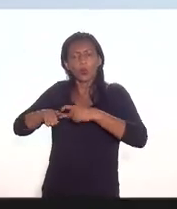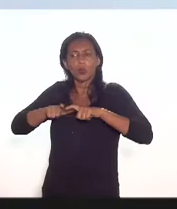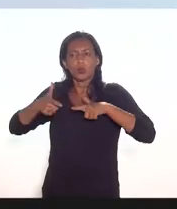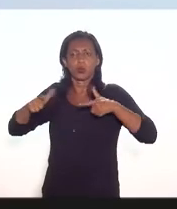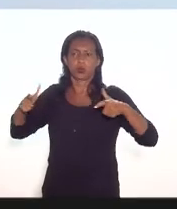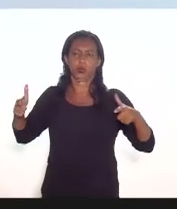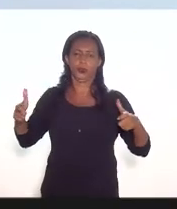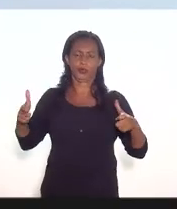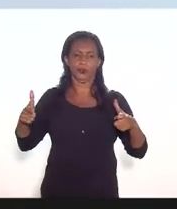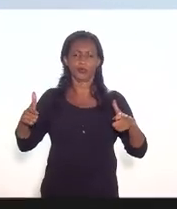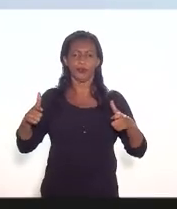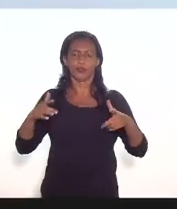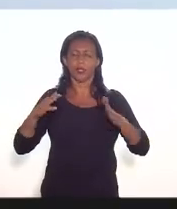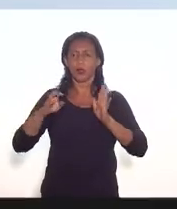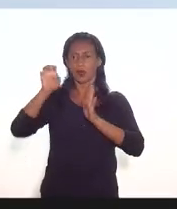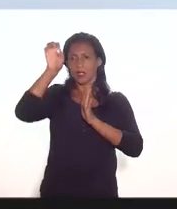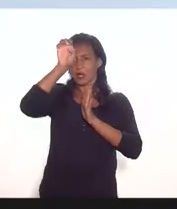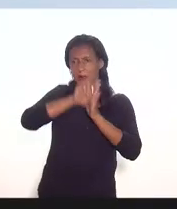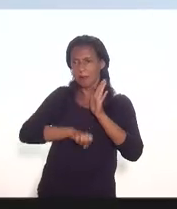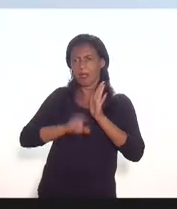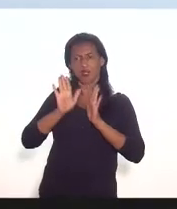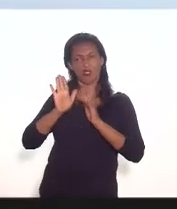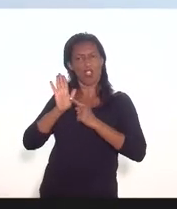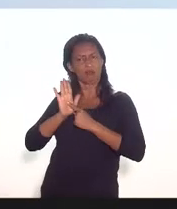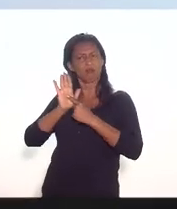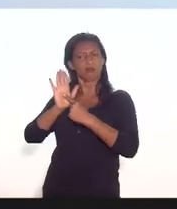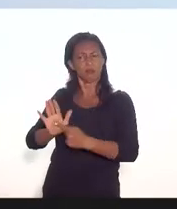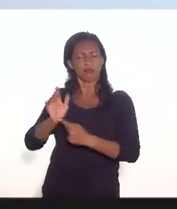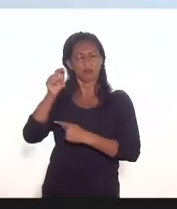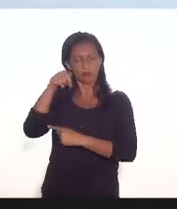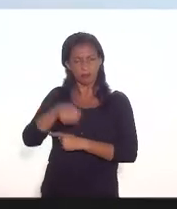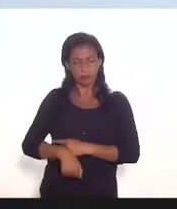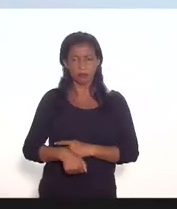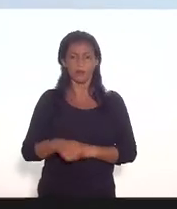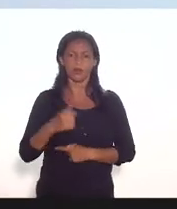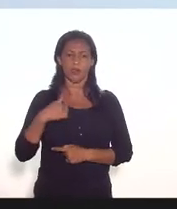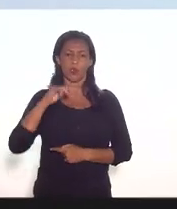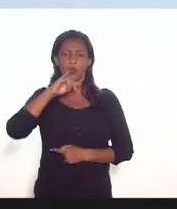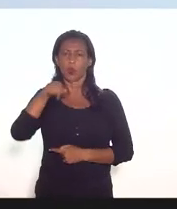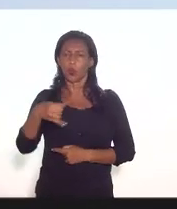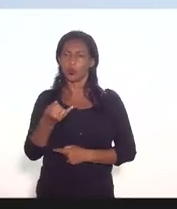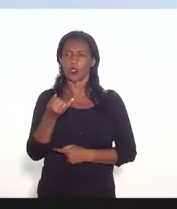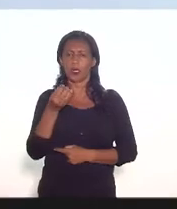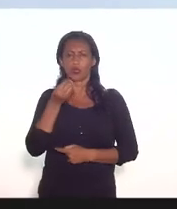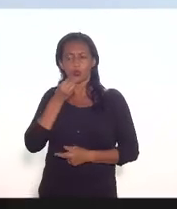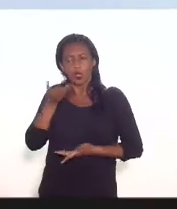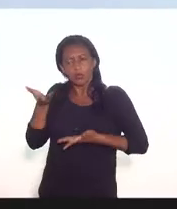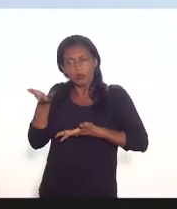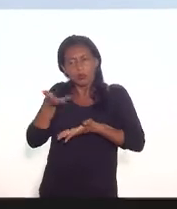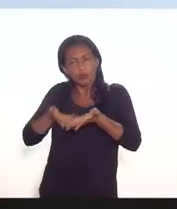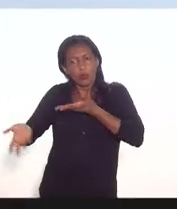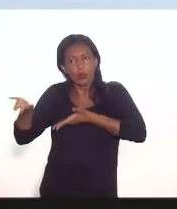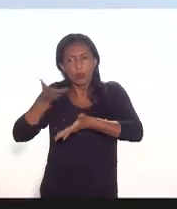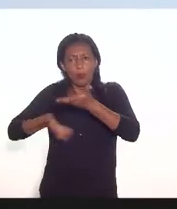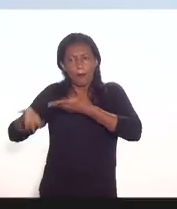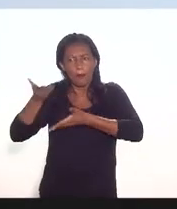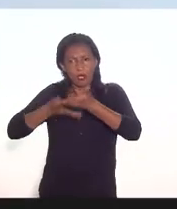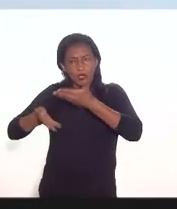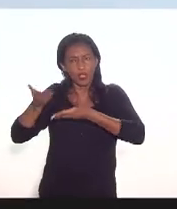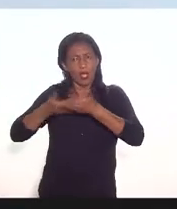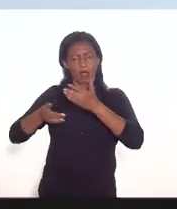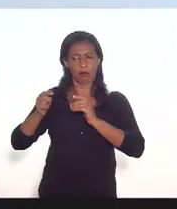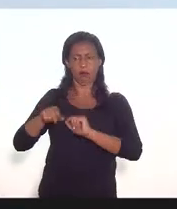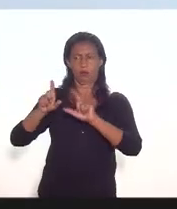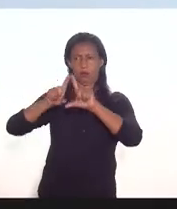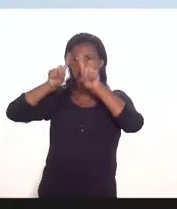as nossas emendas que nós apresentamos aqui vou ter oportunidade de compartilhar e colocar aqui no chat até para